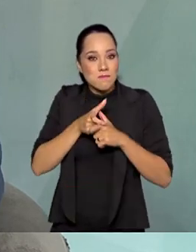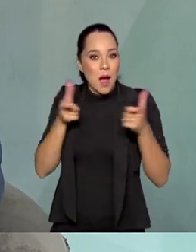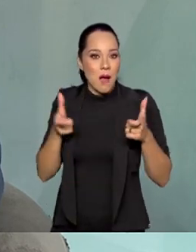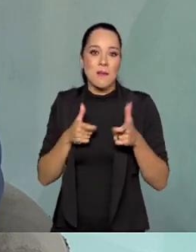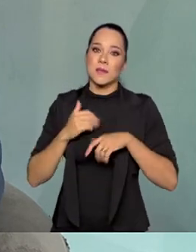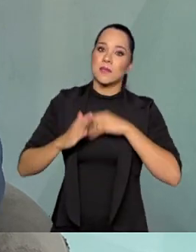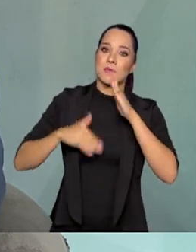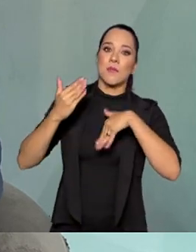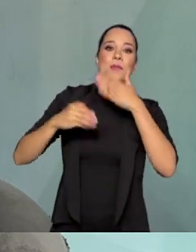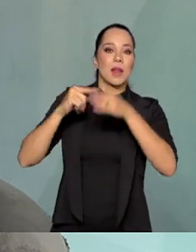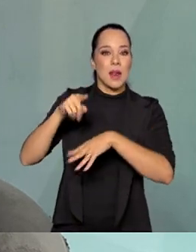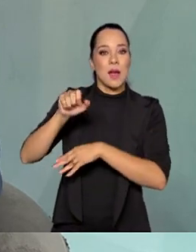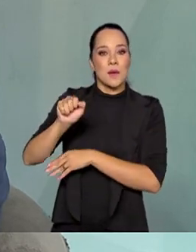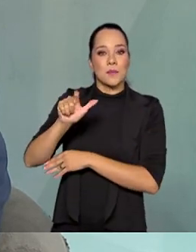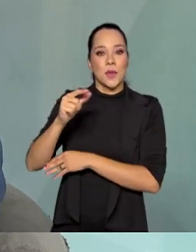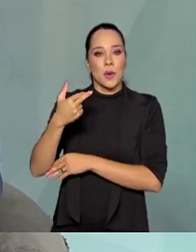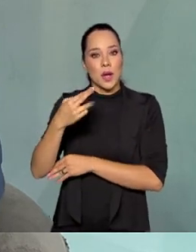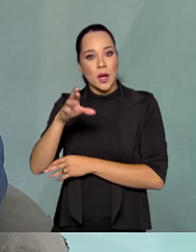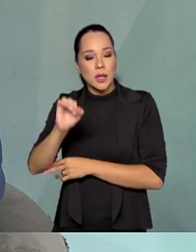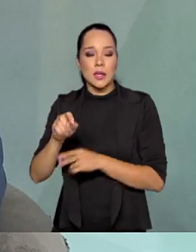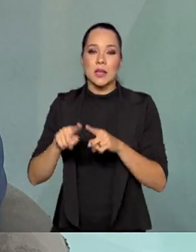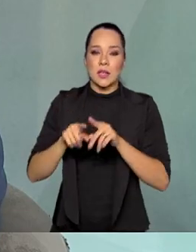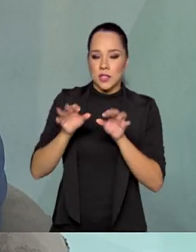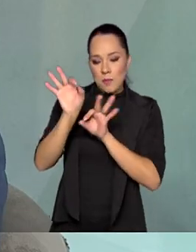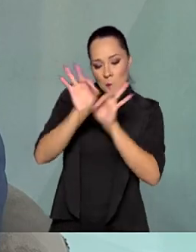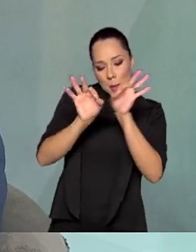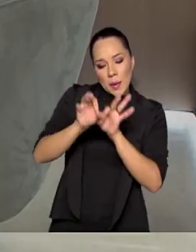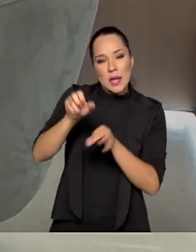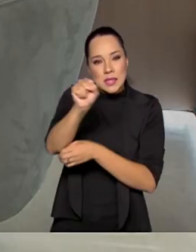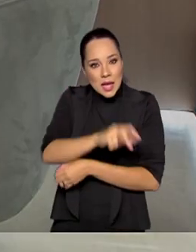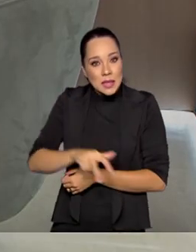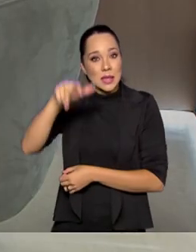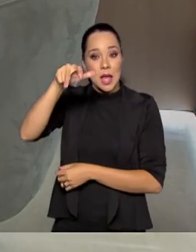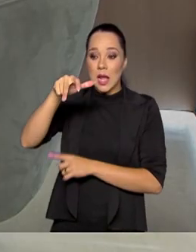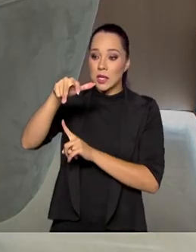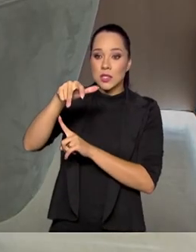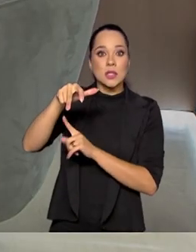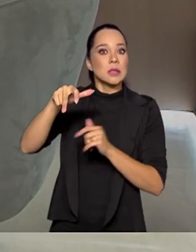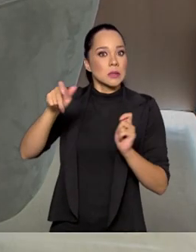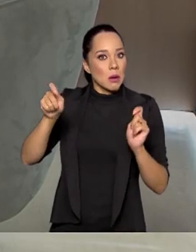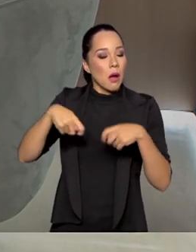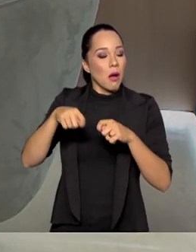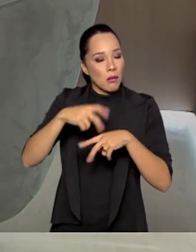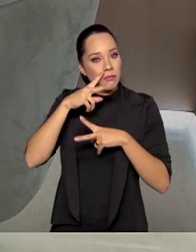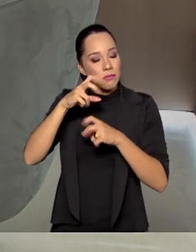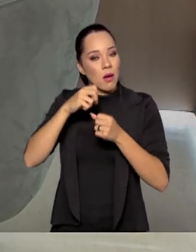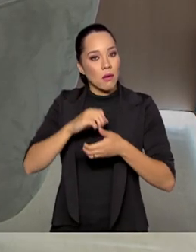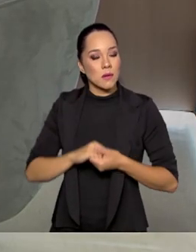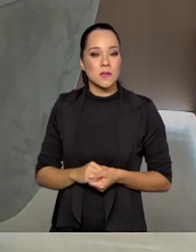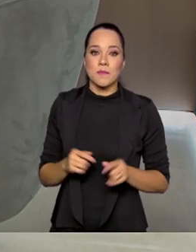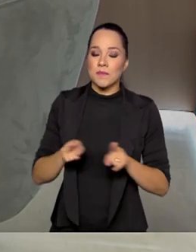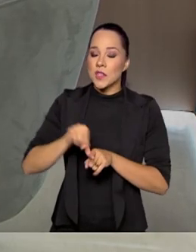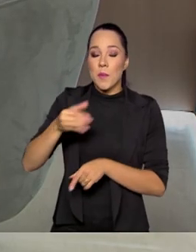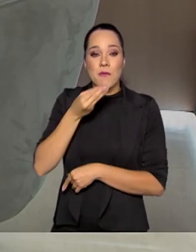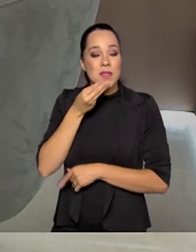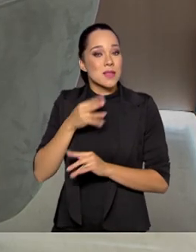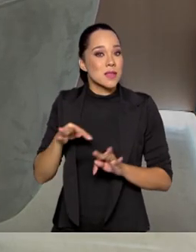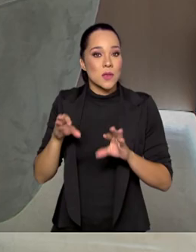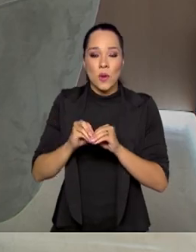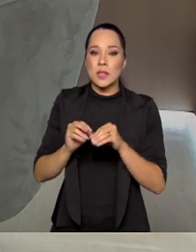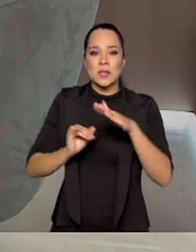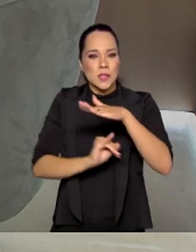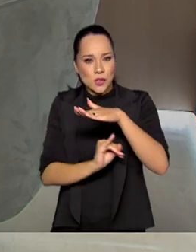desenvolver Alcântara, de produzir satélites, satélites de pequeno porte, mas com muita capacidade, de aproveitar todo esse arranjo das